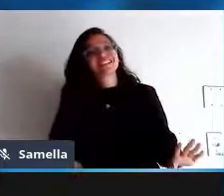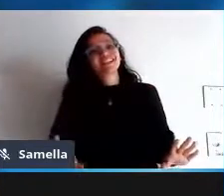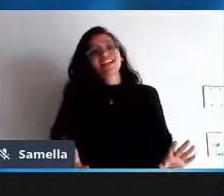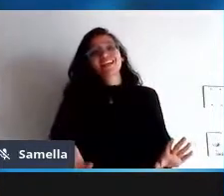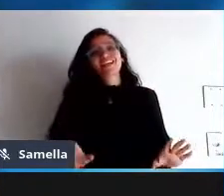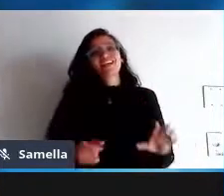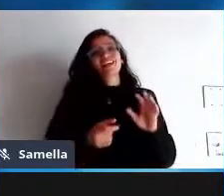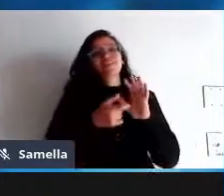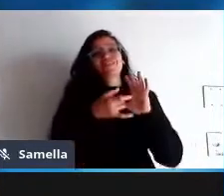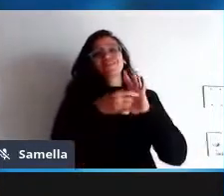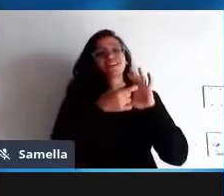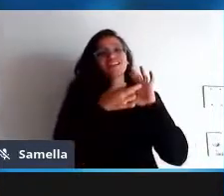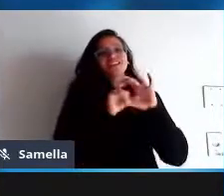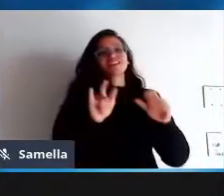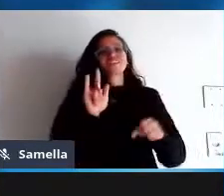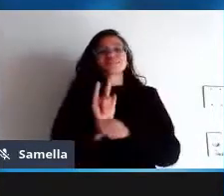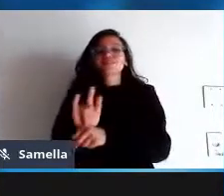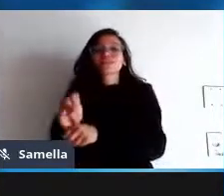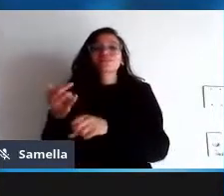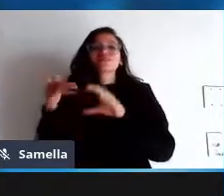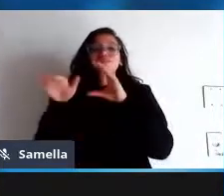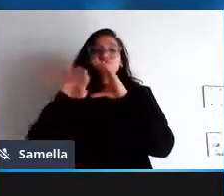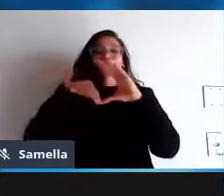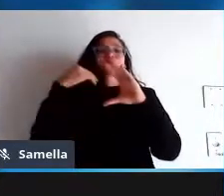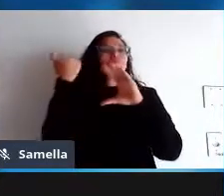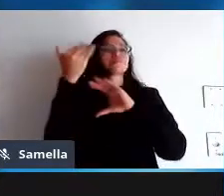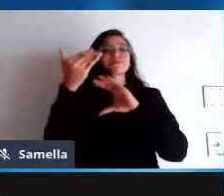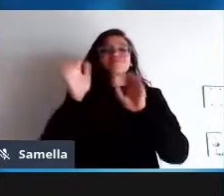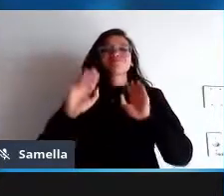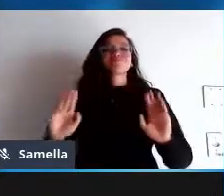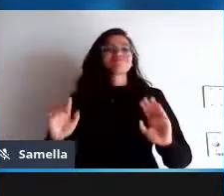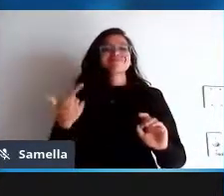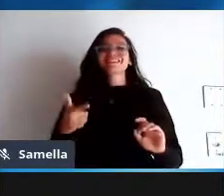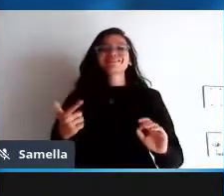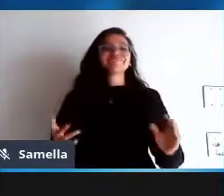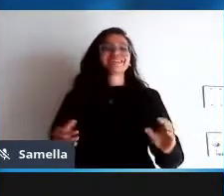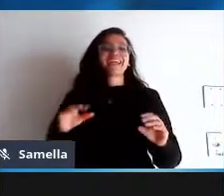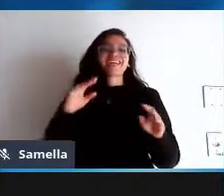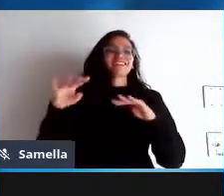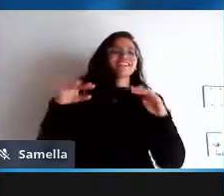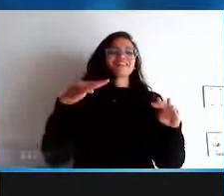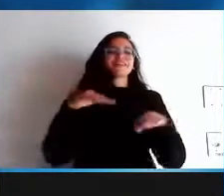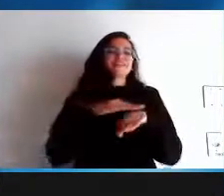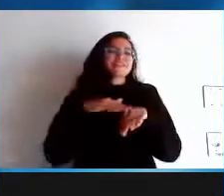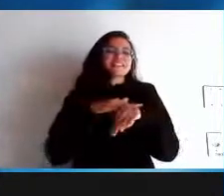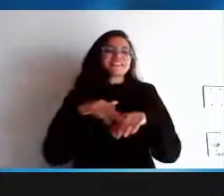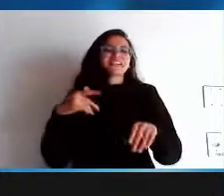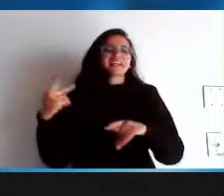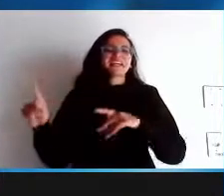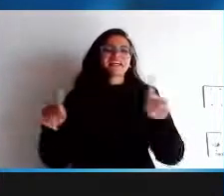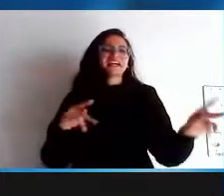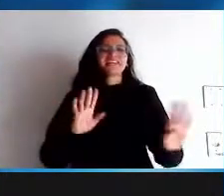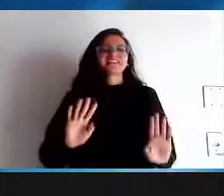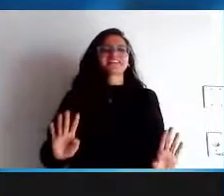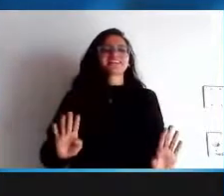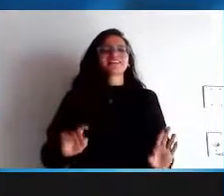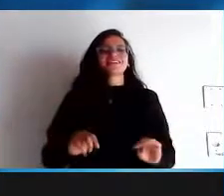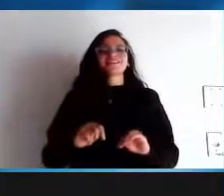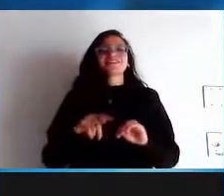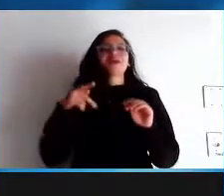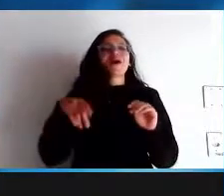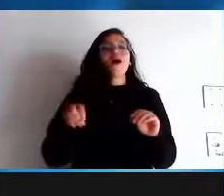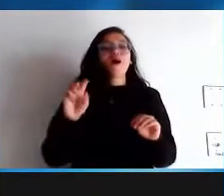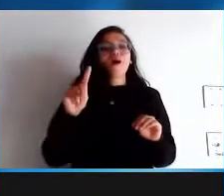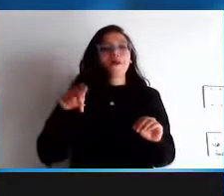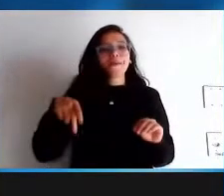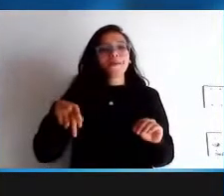youtube conversinha de grupinho de telegram é open source é open source cara open source é apenas uma